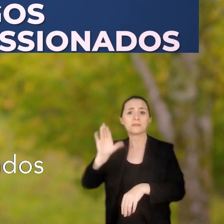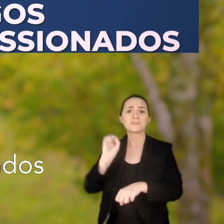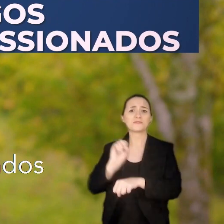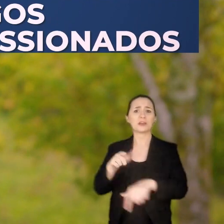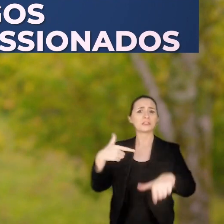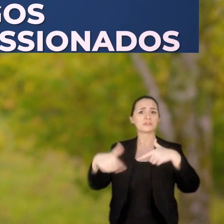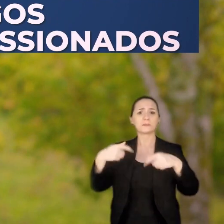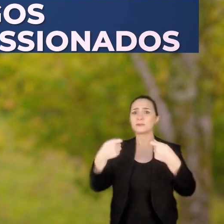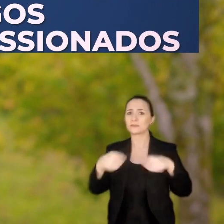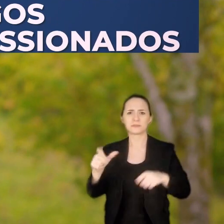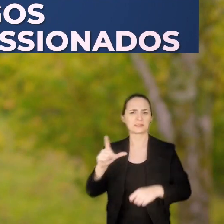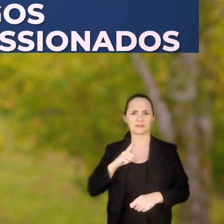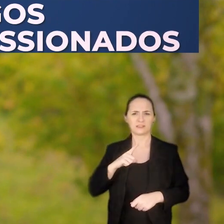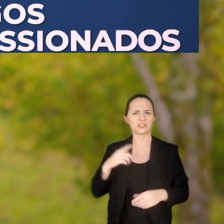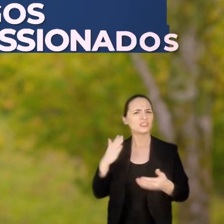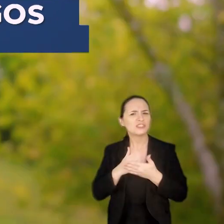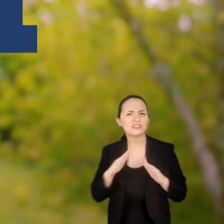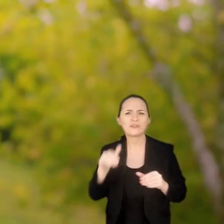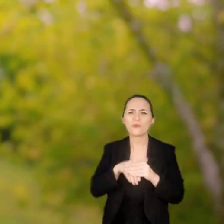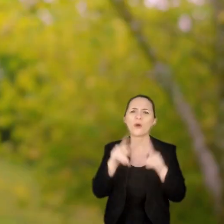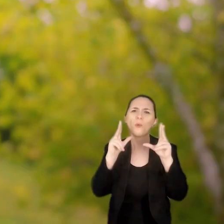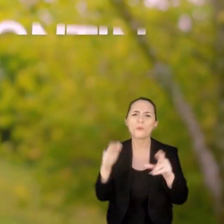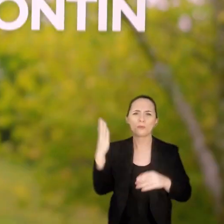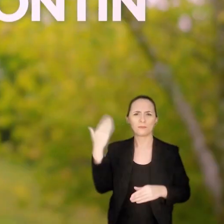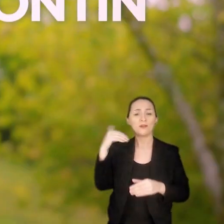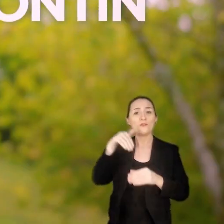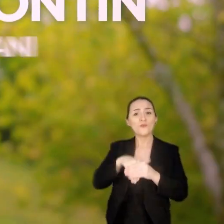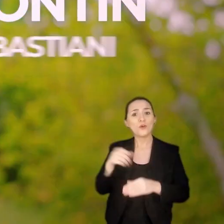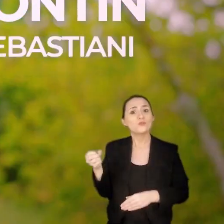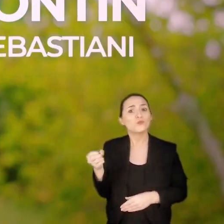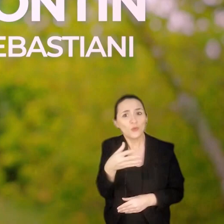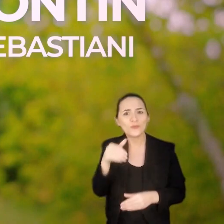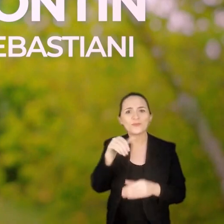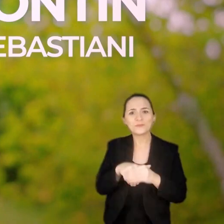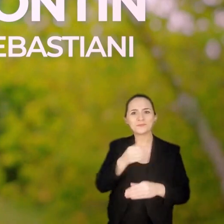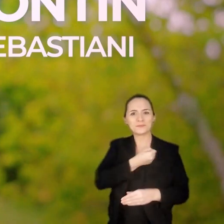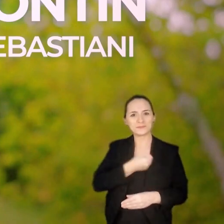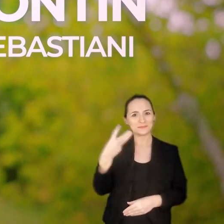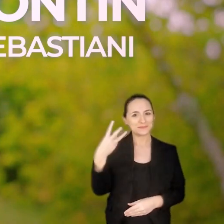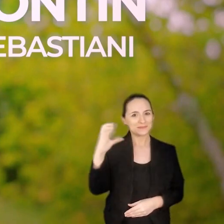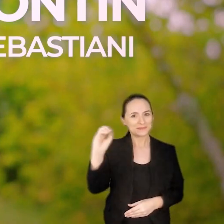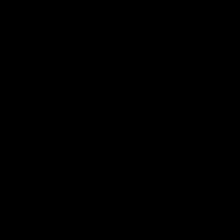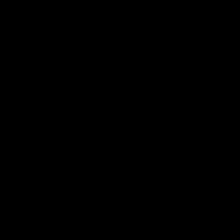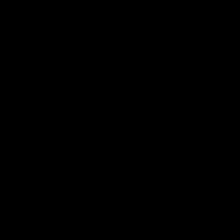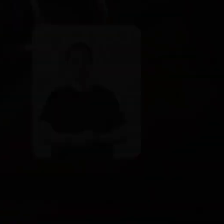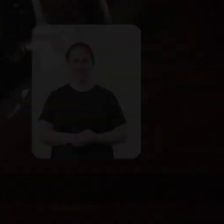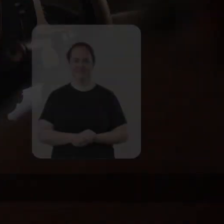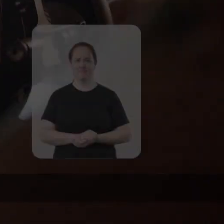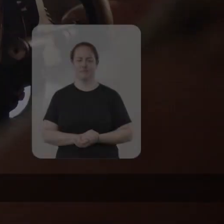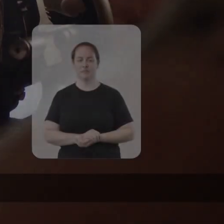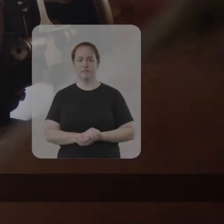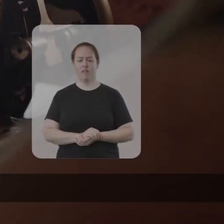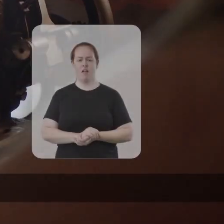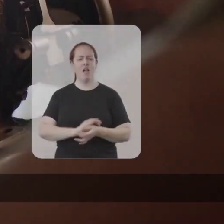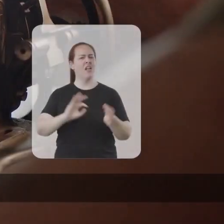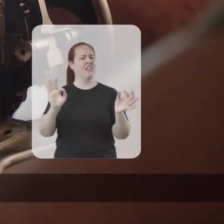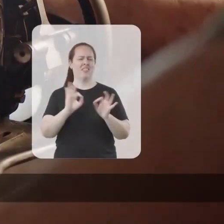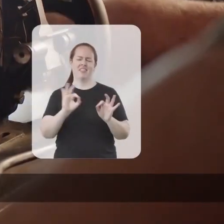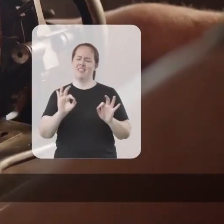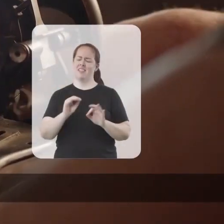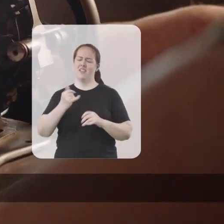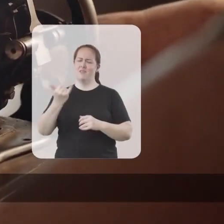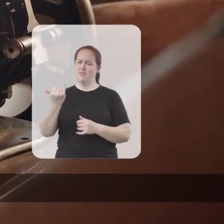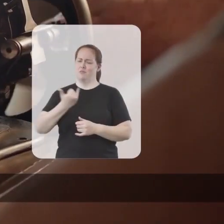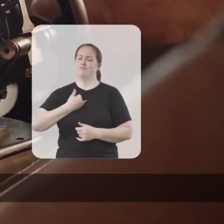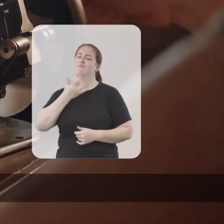comissionados e cabides de empregos. Chega de votar igual. Vote 30. Ninguém disse que